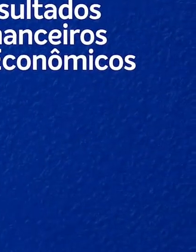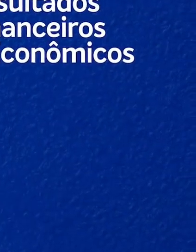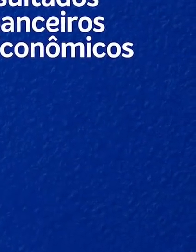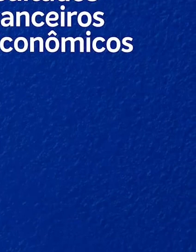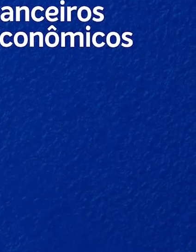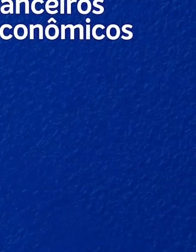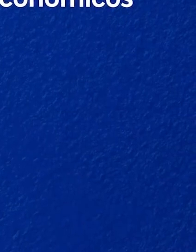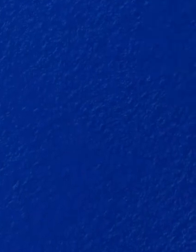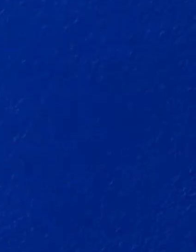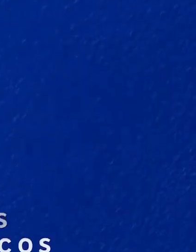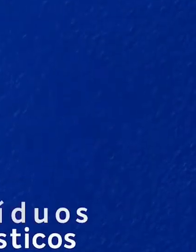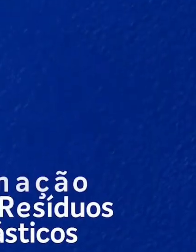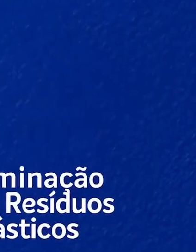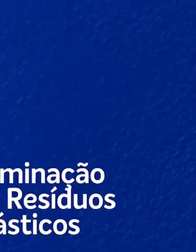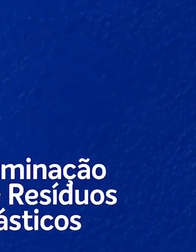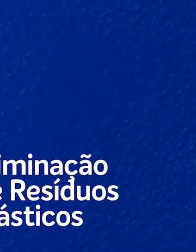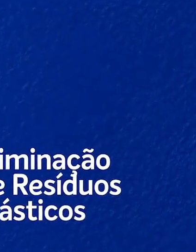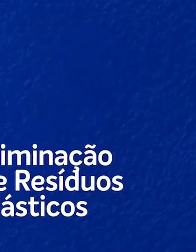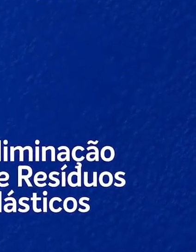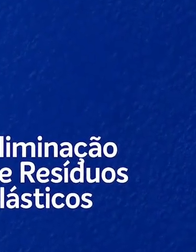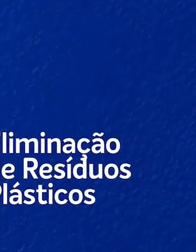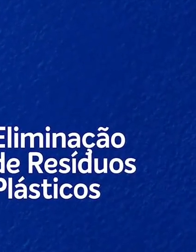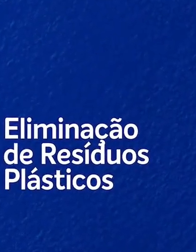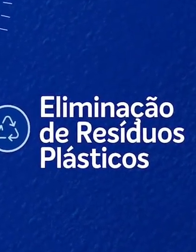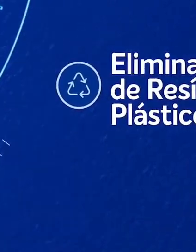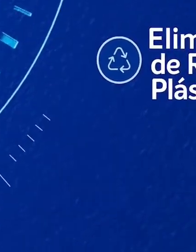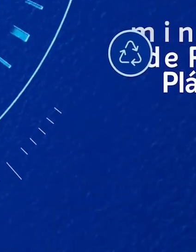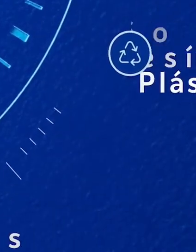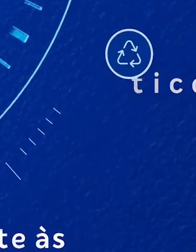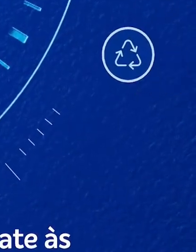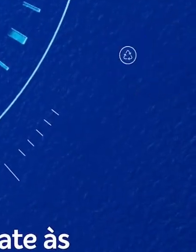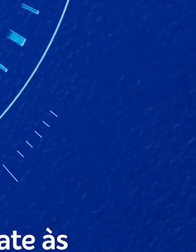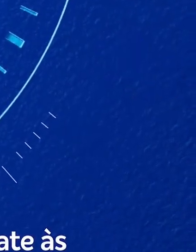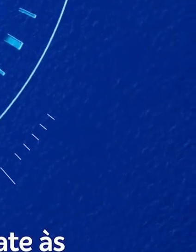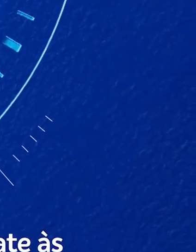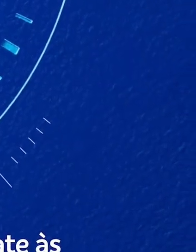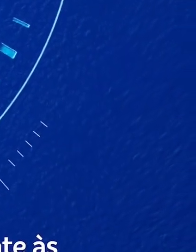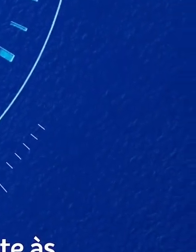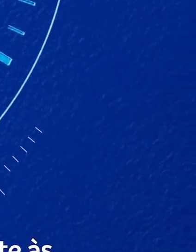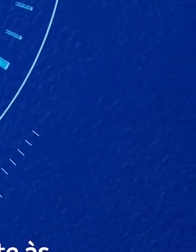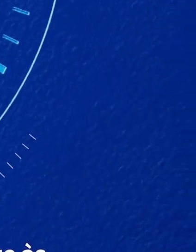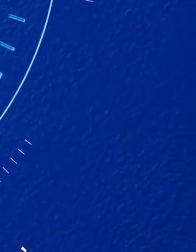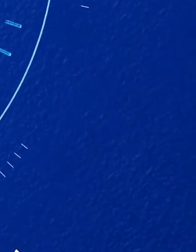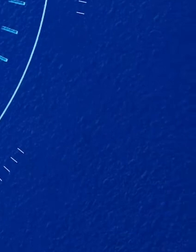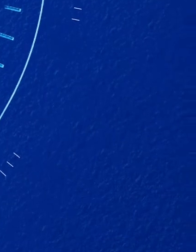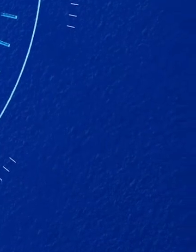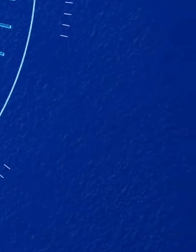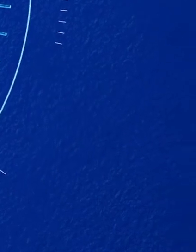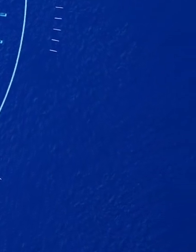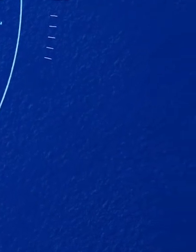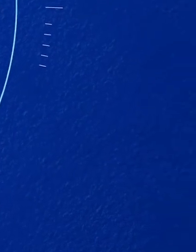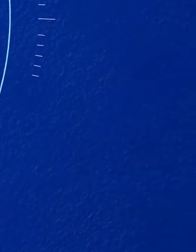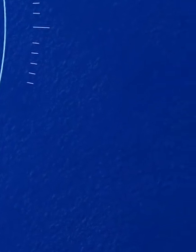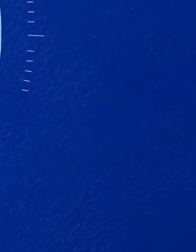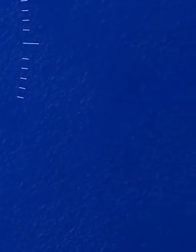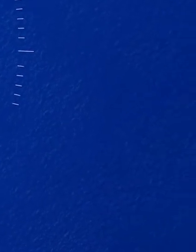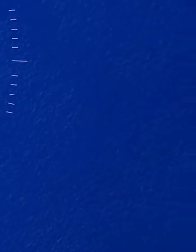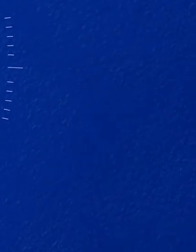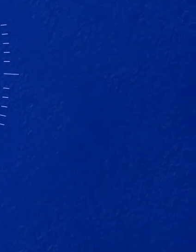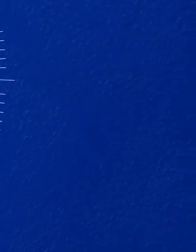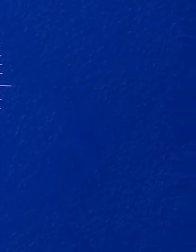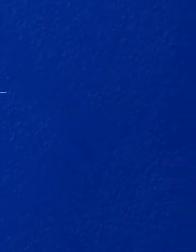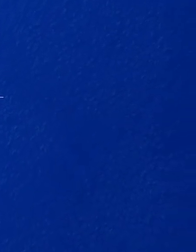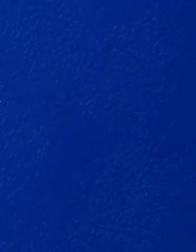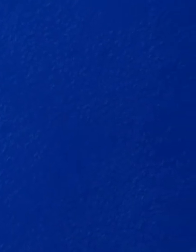sustentável da ONU para 2030, assumiu novos compromissos com as pessoas e com o planeta. Trabalhando em sete